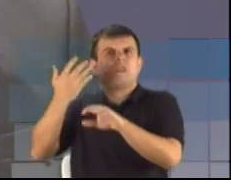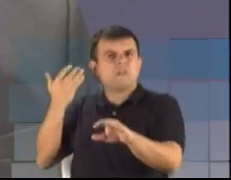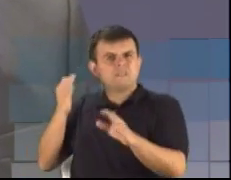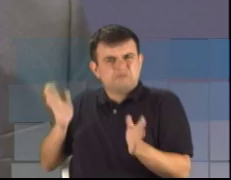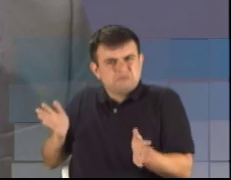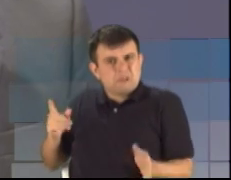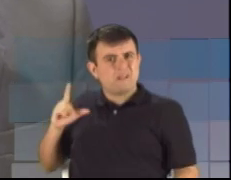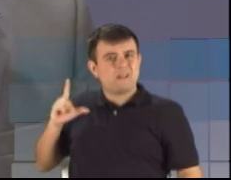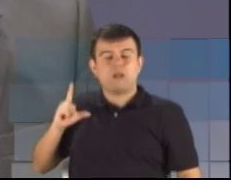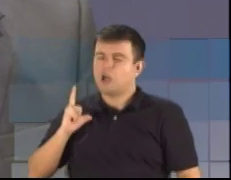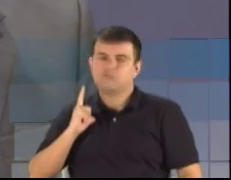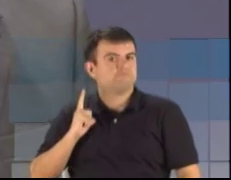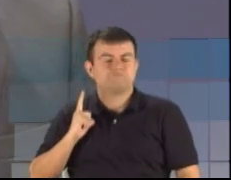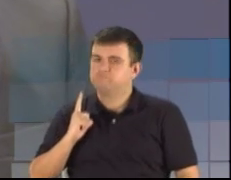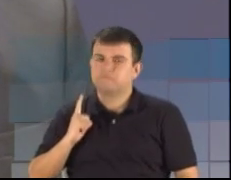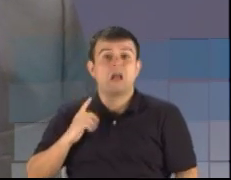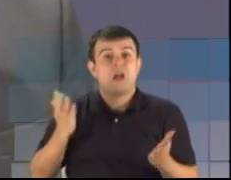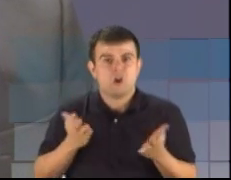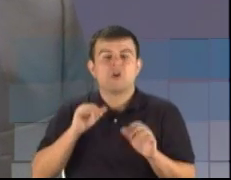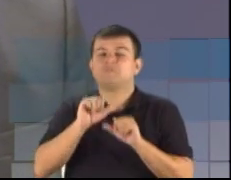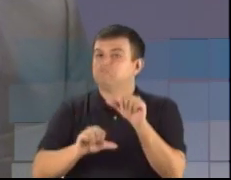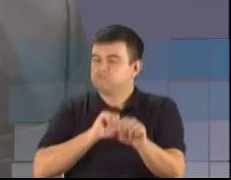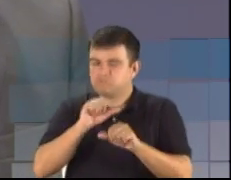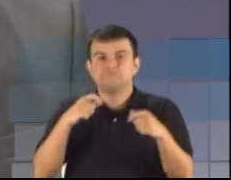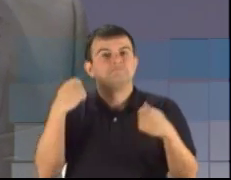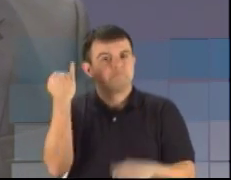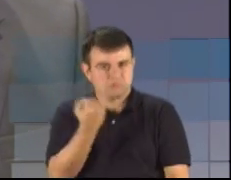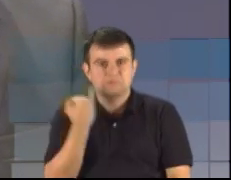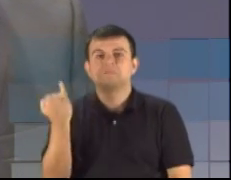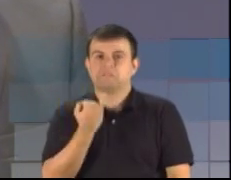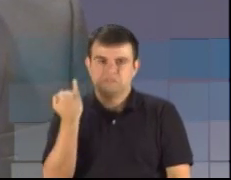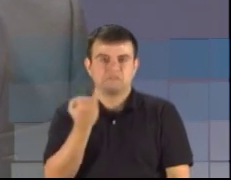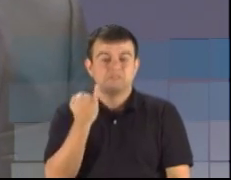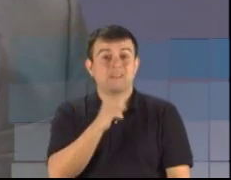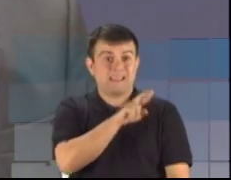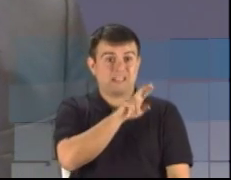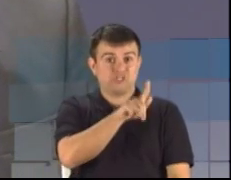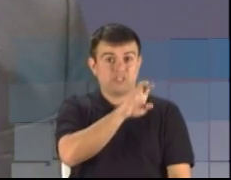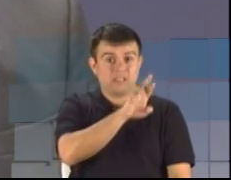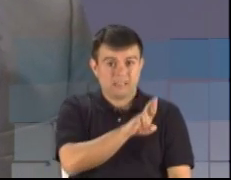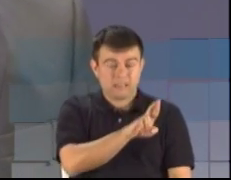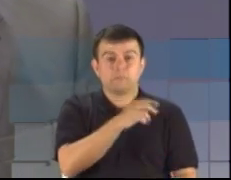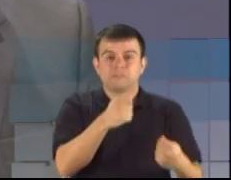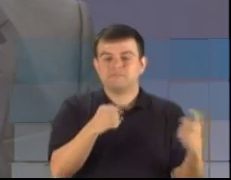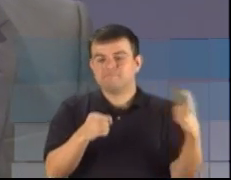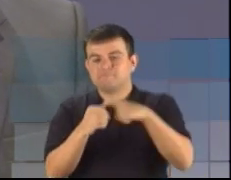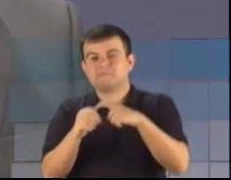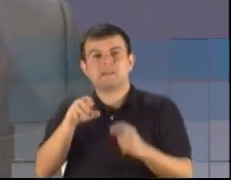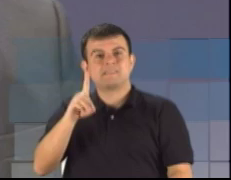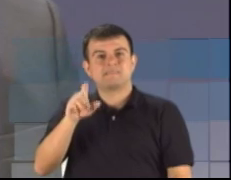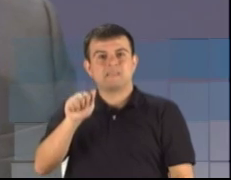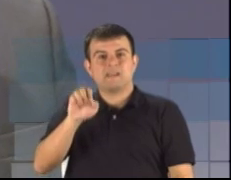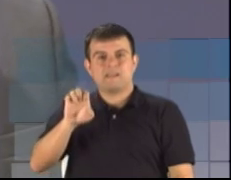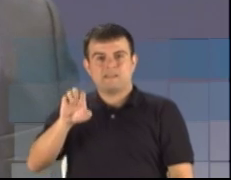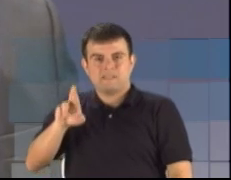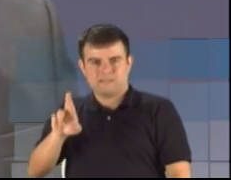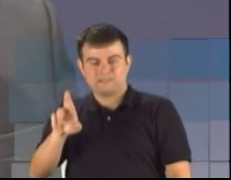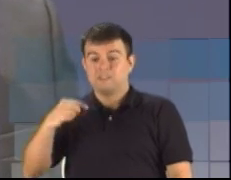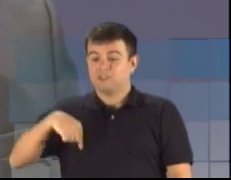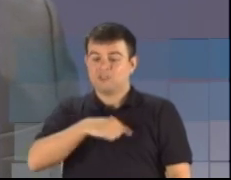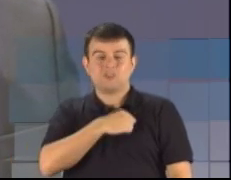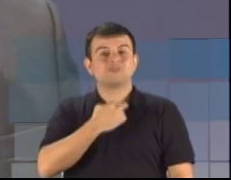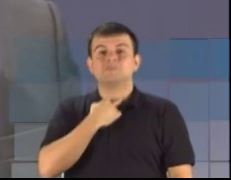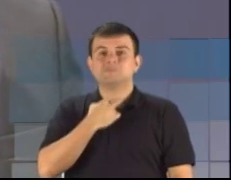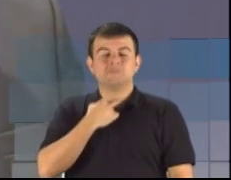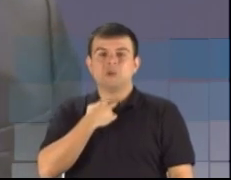está na hora de mudar. A EGR precisa ser parte do Dyer. Nós não podemos tirar os pedágios da